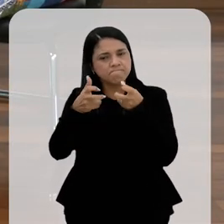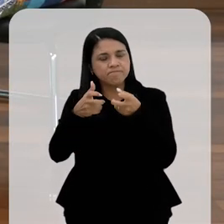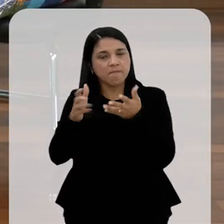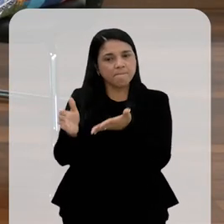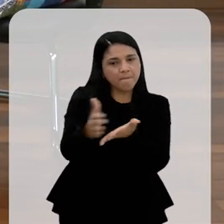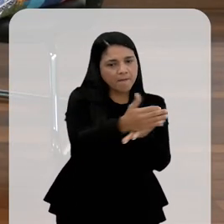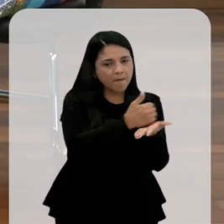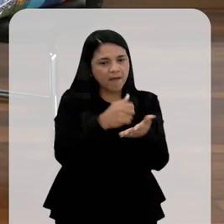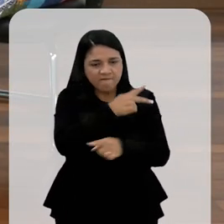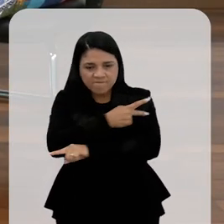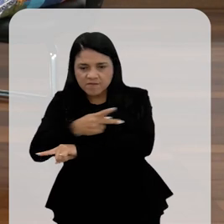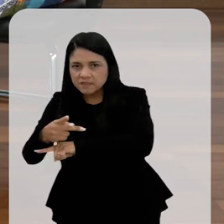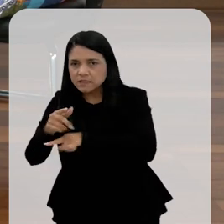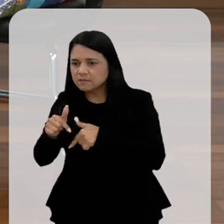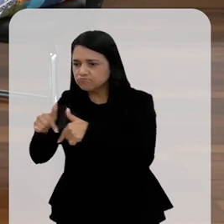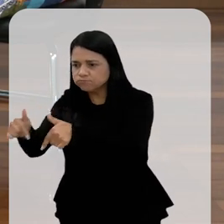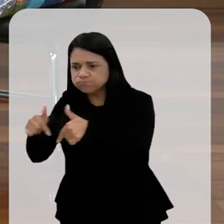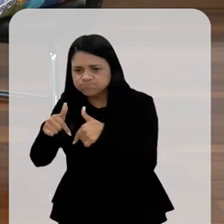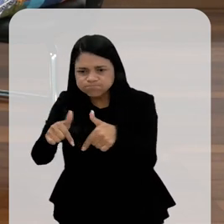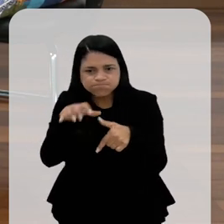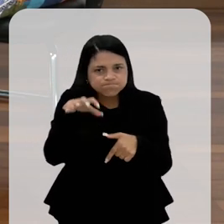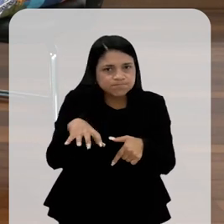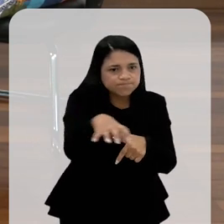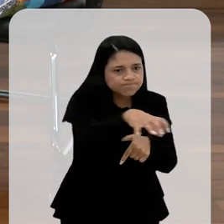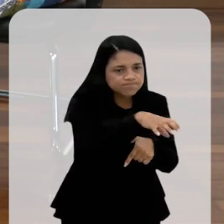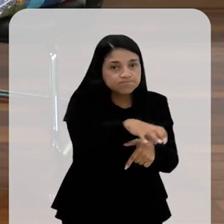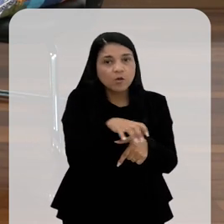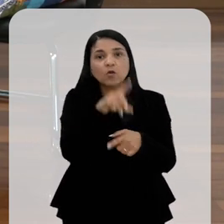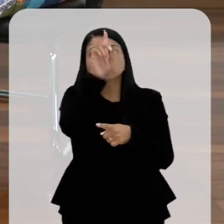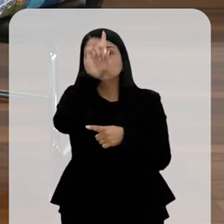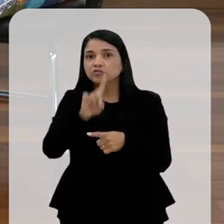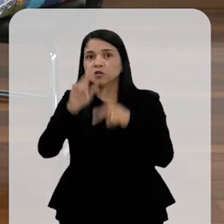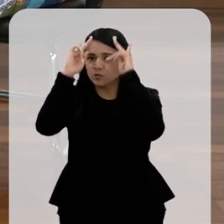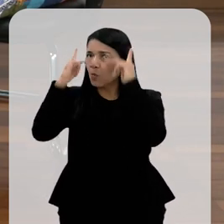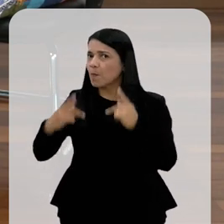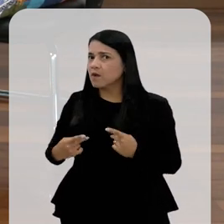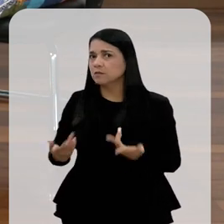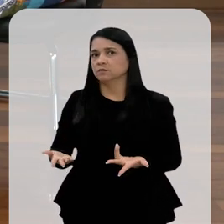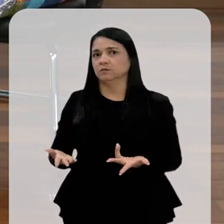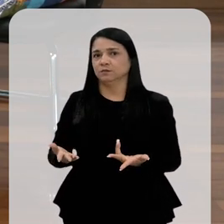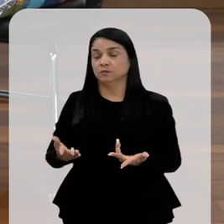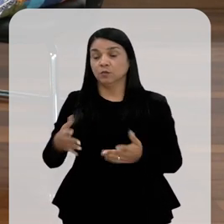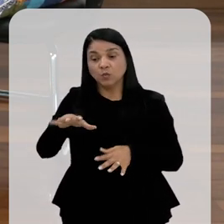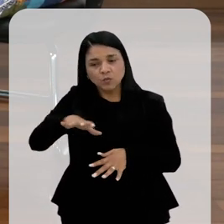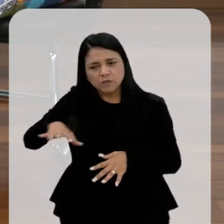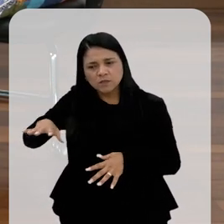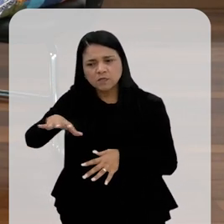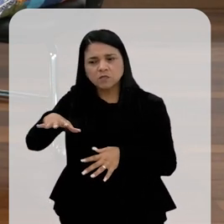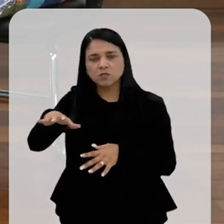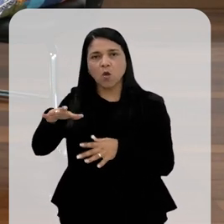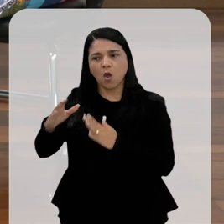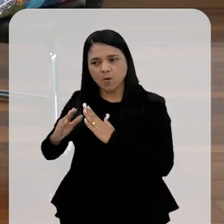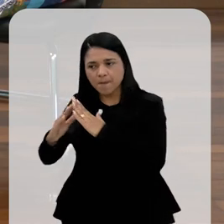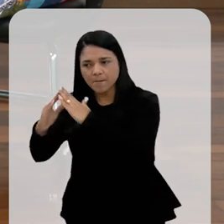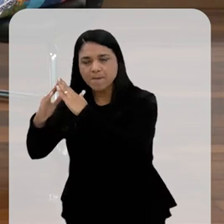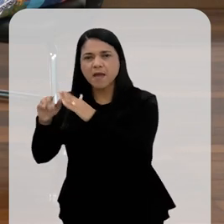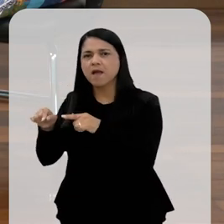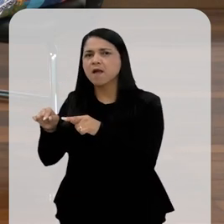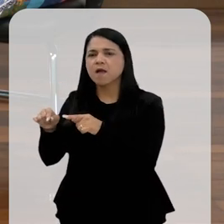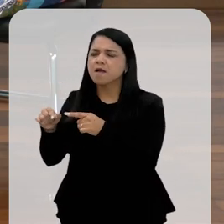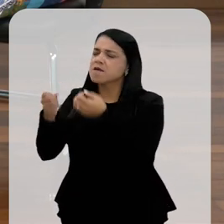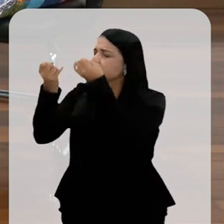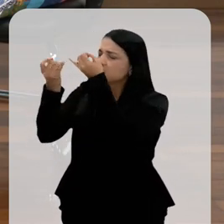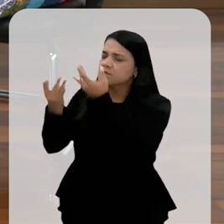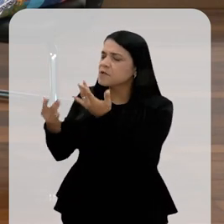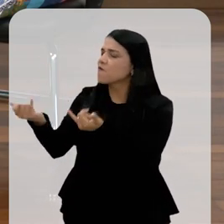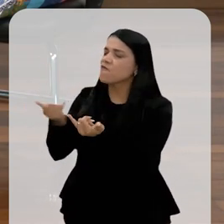de apurar com visitas, missões em loco, a situação sobre os direitos humanos. E aí o território, a periferia,